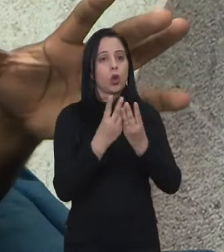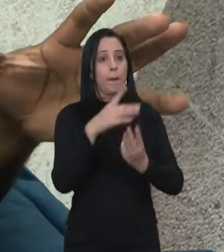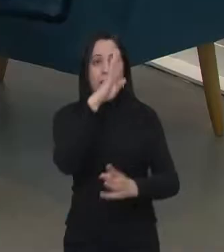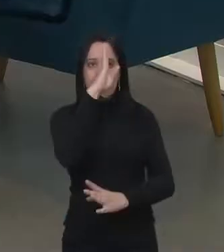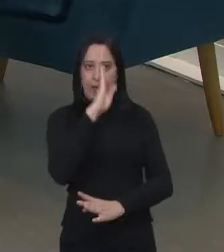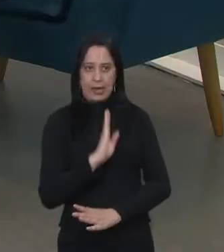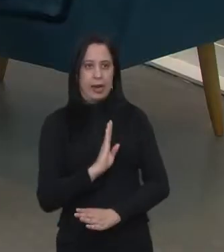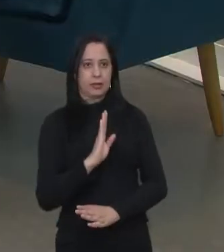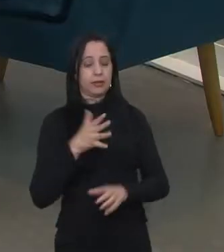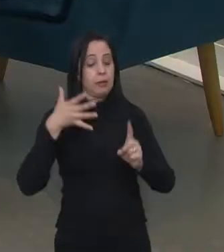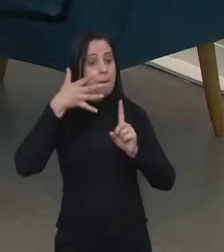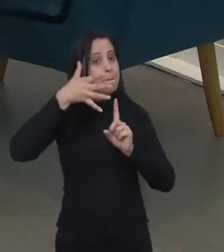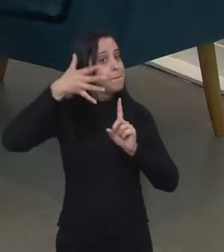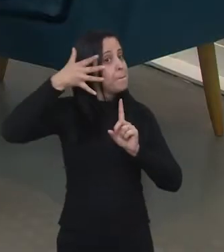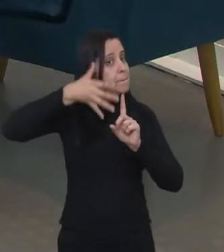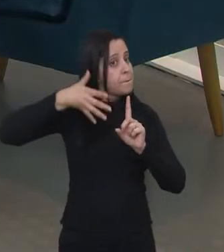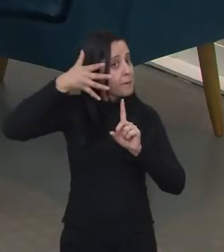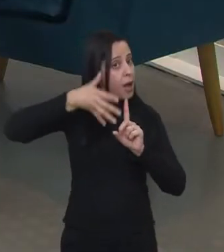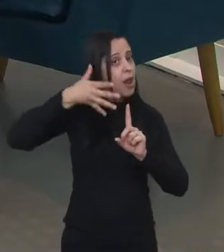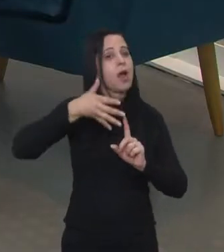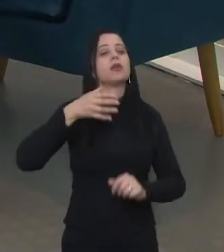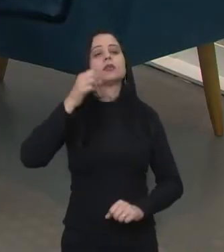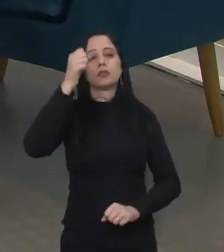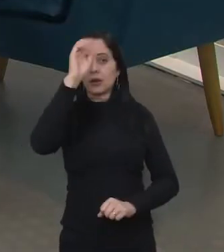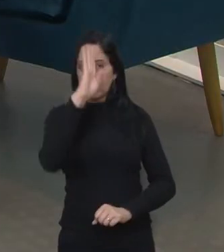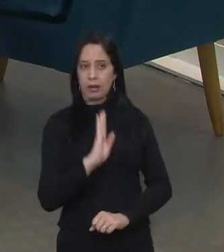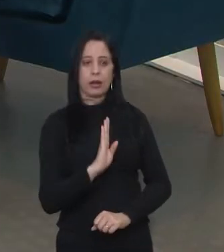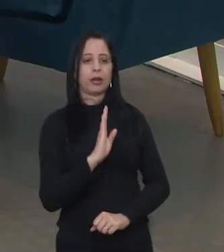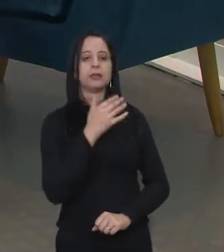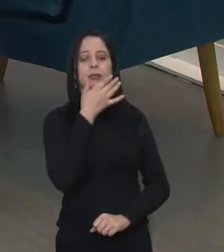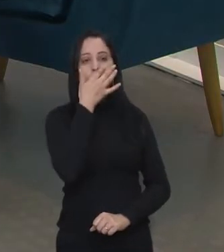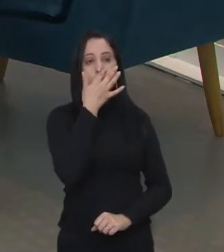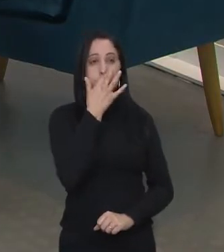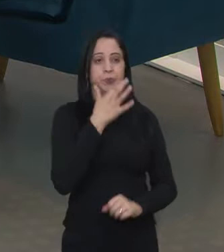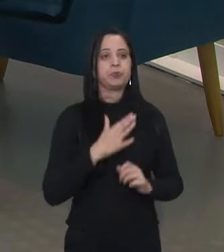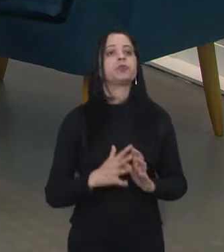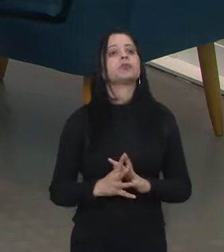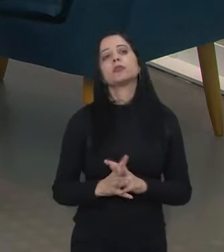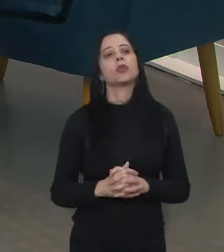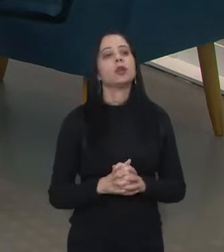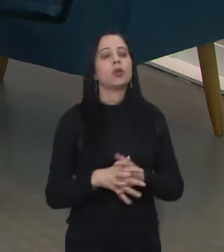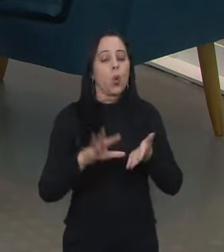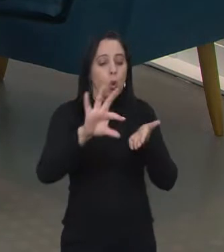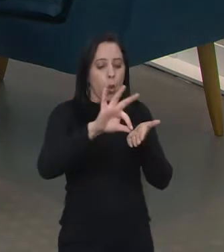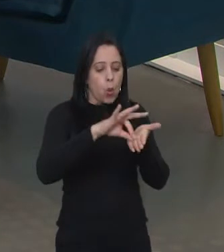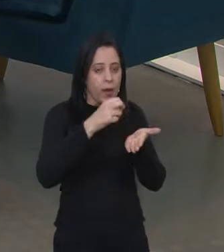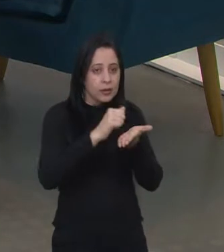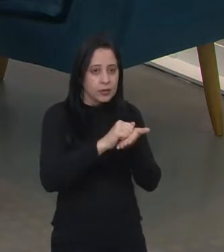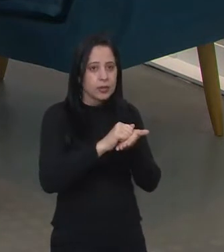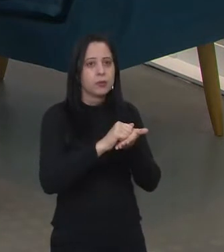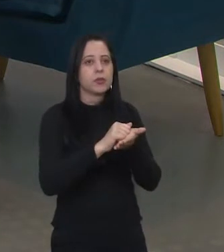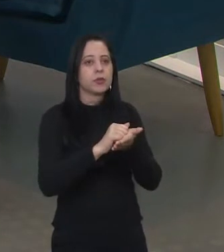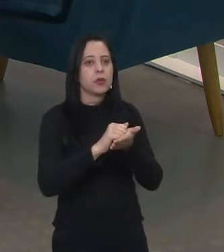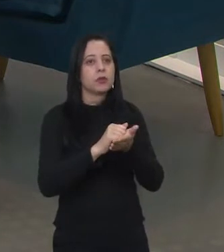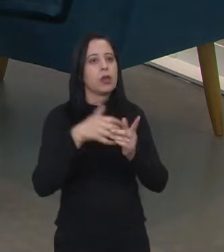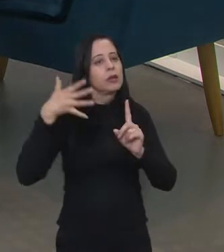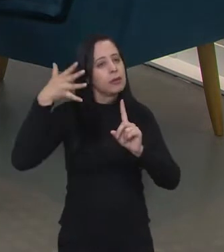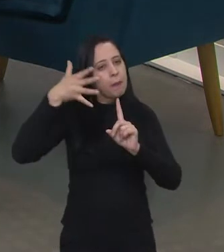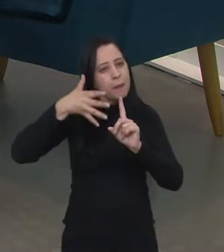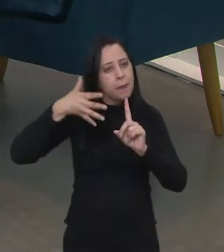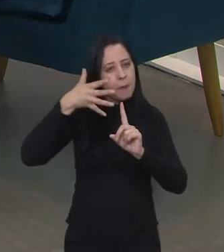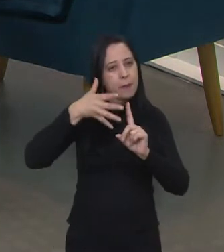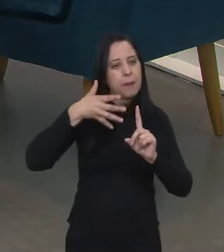gratuito. Não tem custo nenhum processo de seleção. Então, nós pegamos todos os inscritos e fazemos um workshop